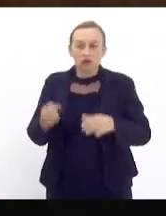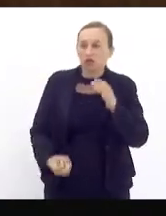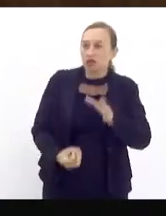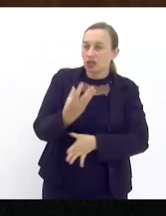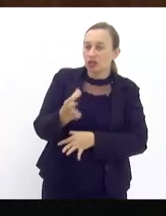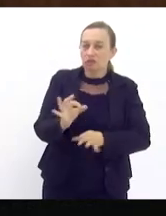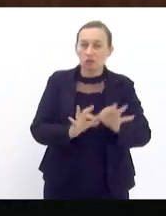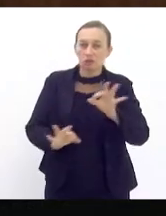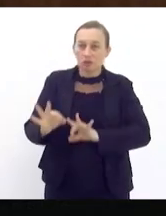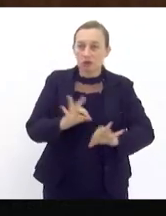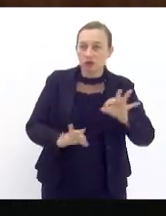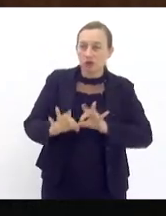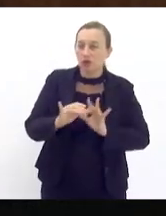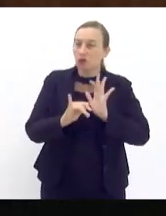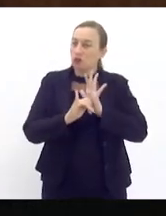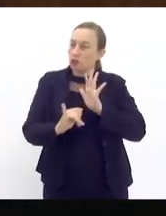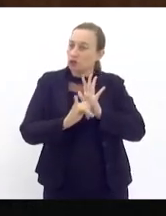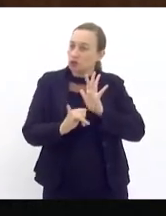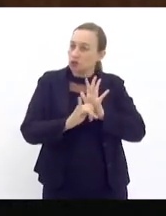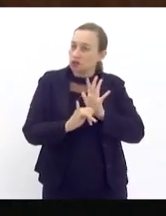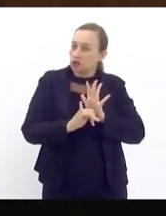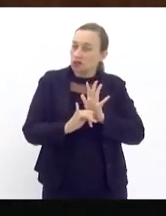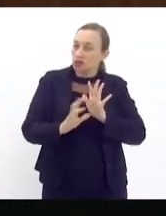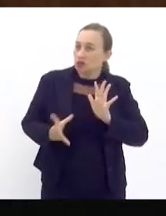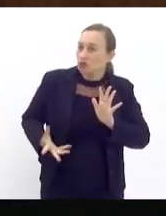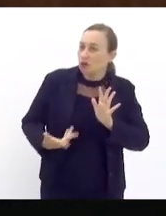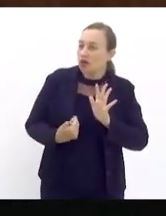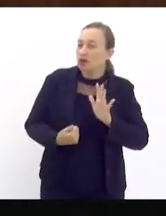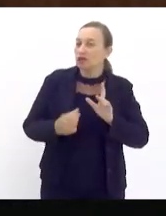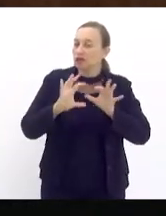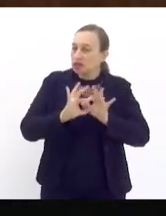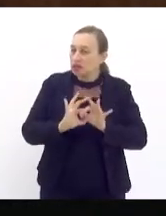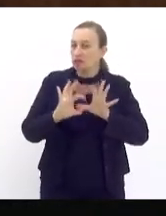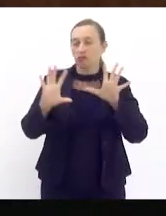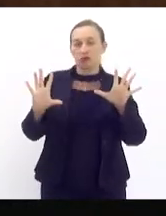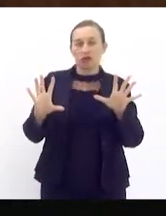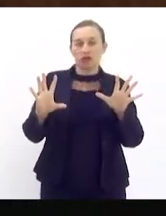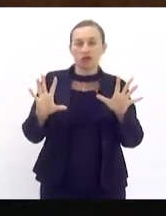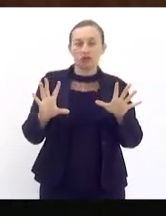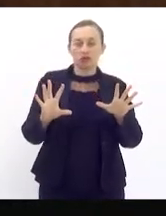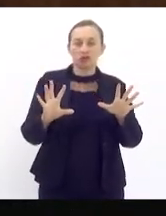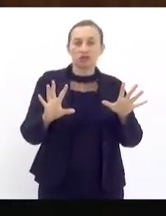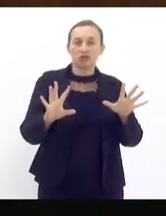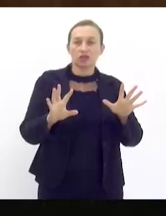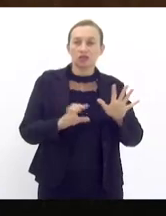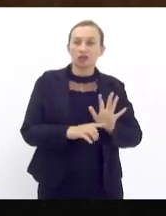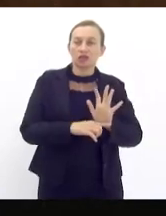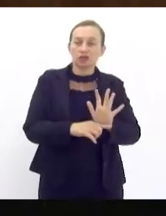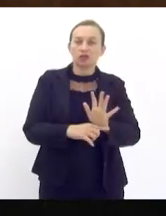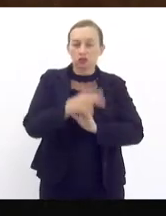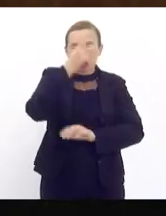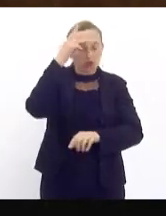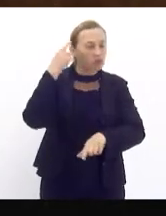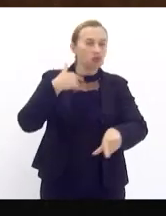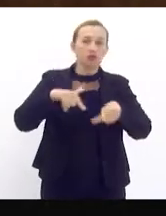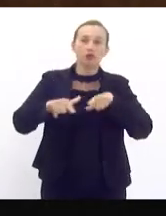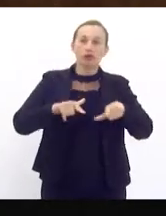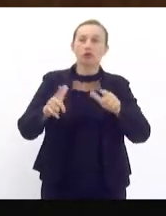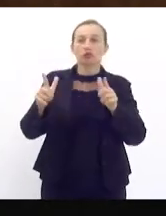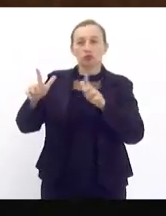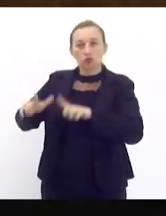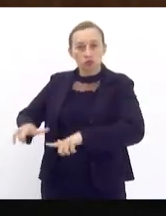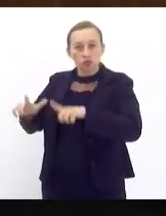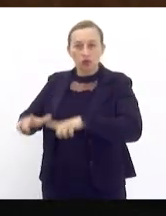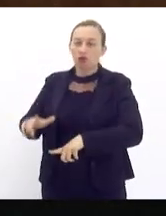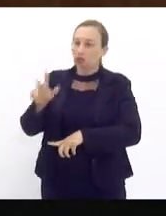elaborar um edital que seja efetivamente democrático e que dê conta da demanda dos trabalhadores e